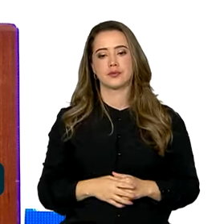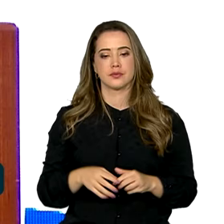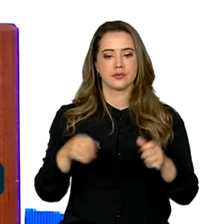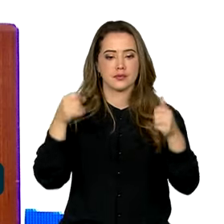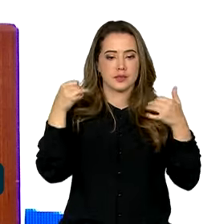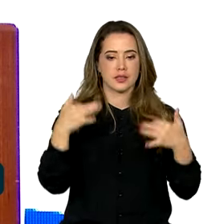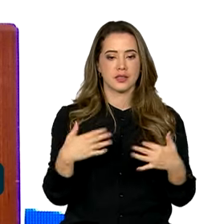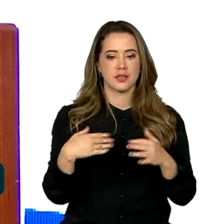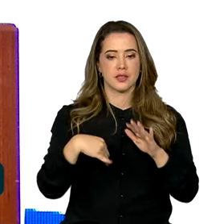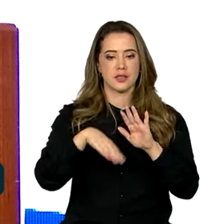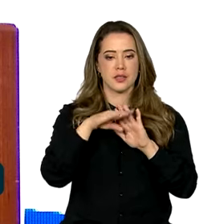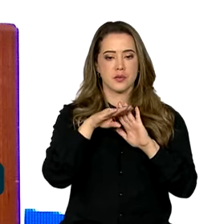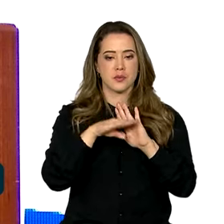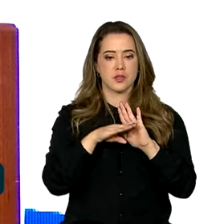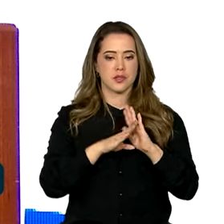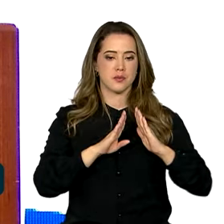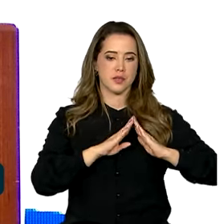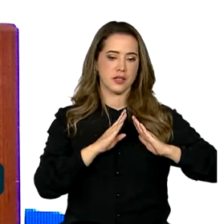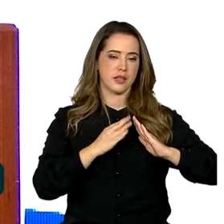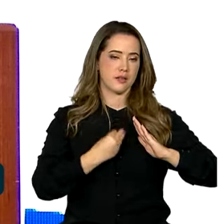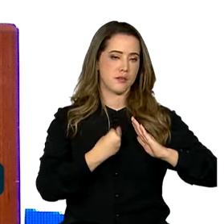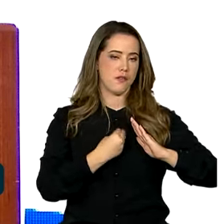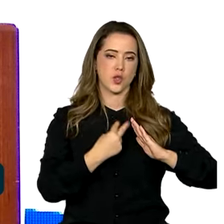dizer que o programa Minha Casa Minha Vida, ele não pode parar.